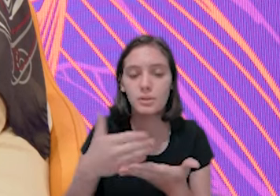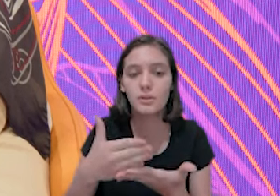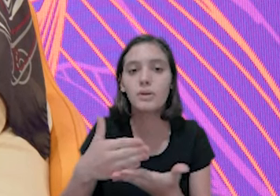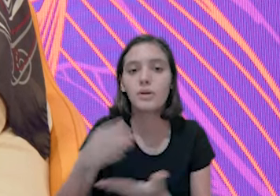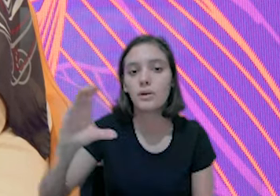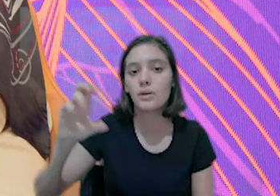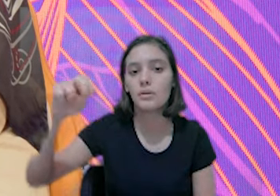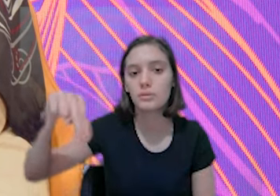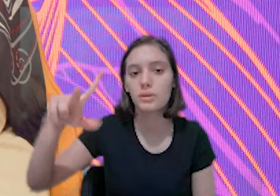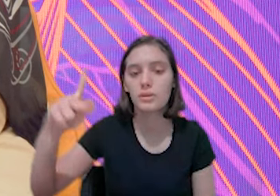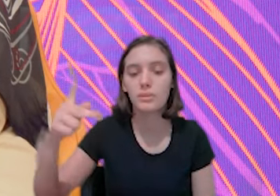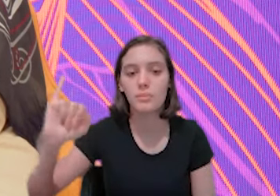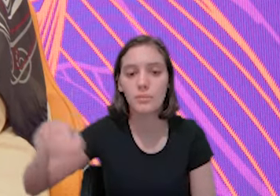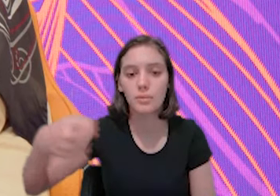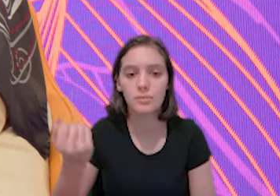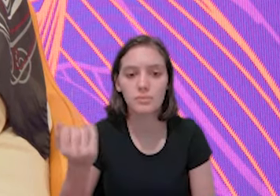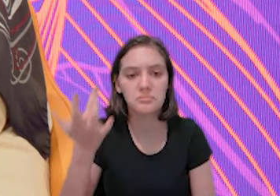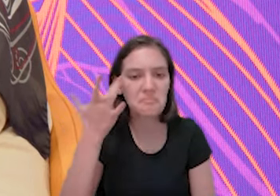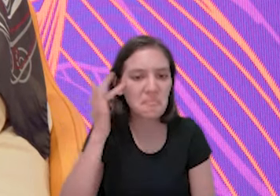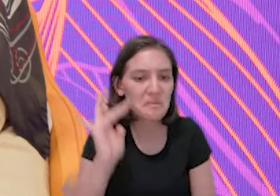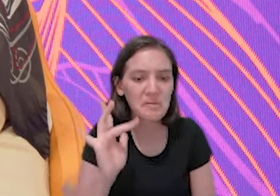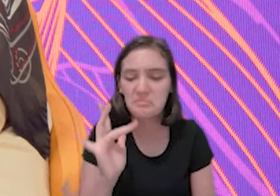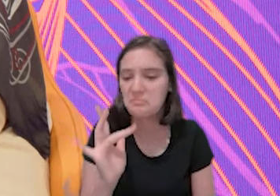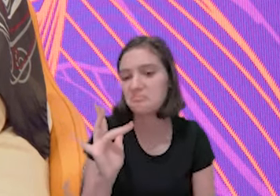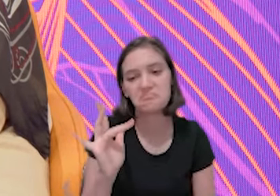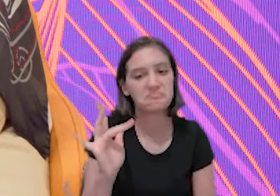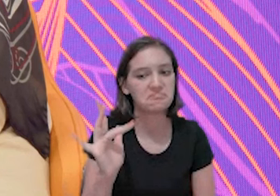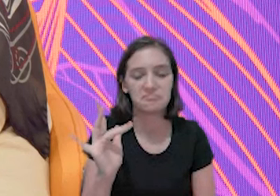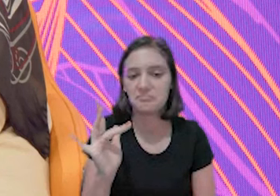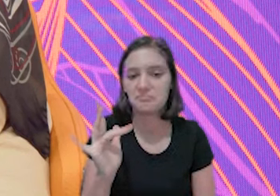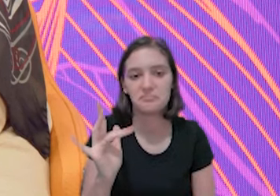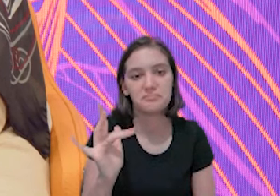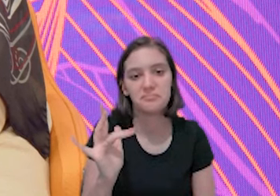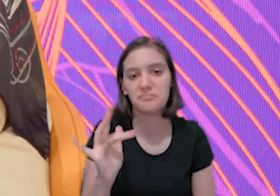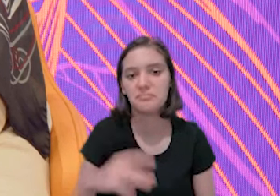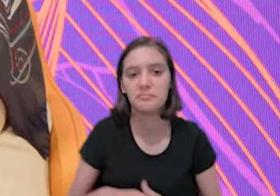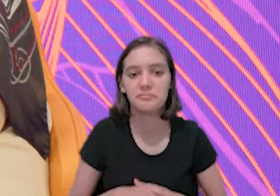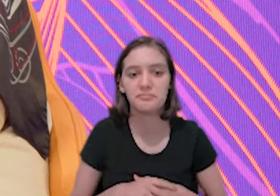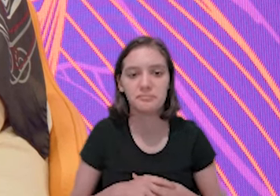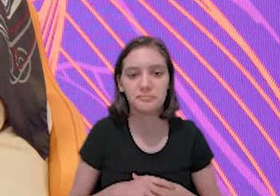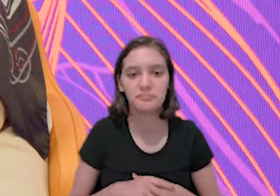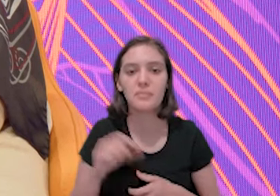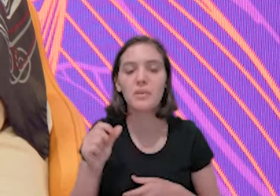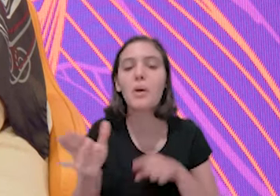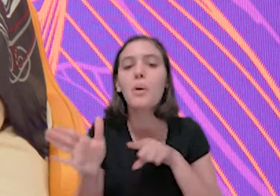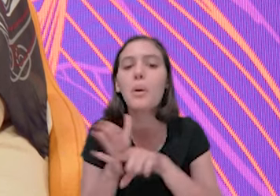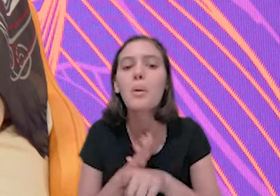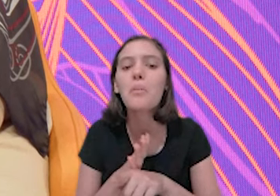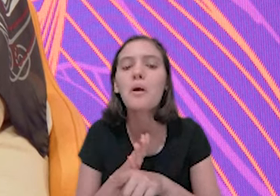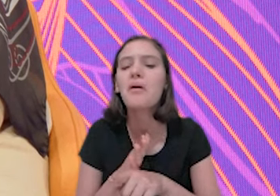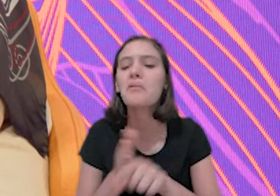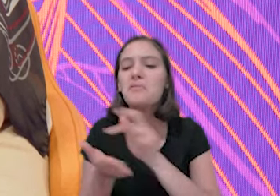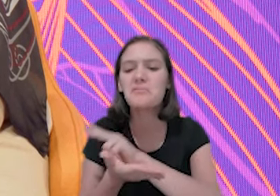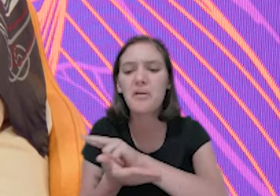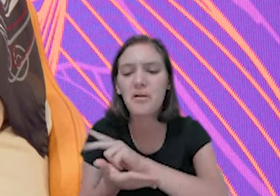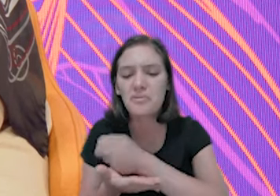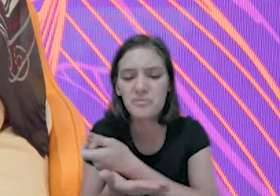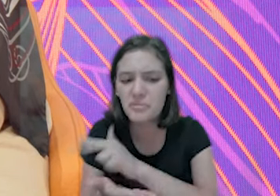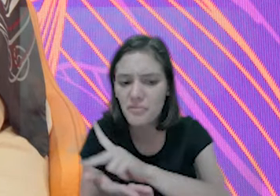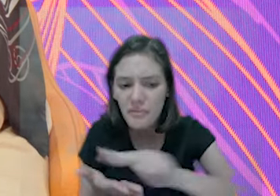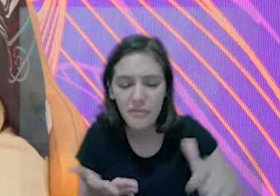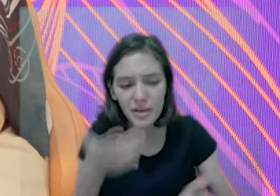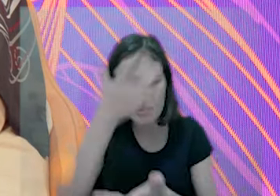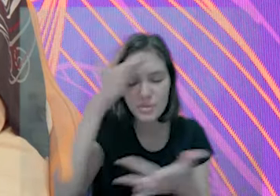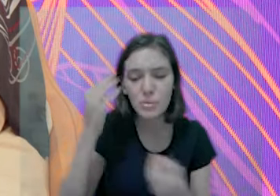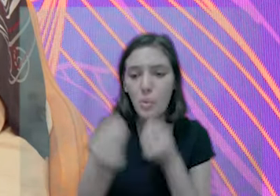precisa, a gente precisa de uma CNPJ. A gente não estava CNPJ. Perguntam muitas